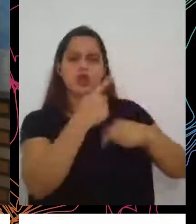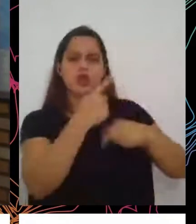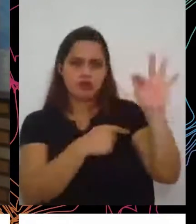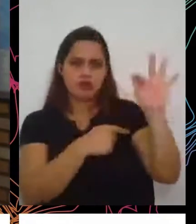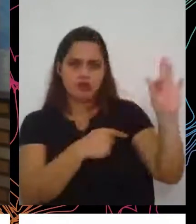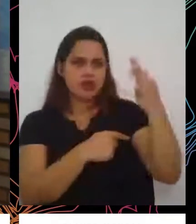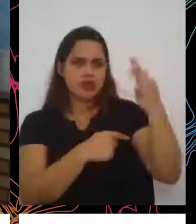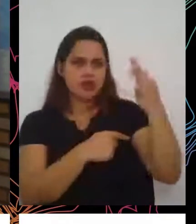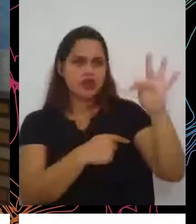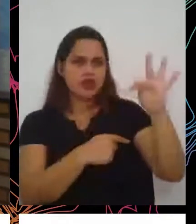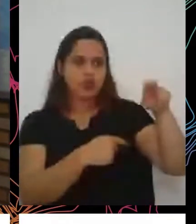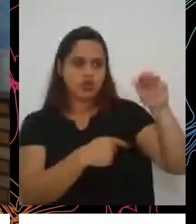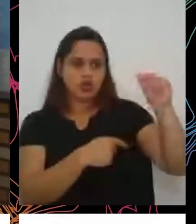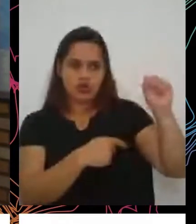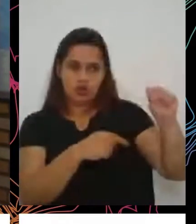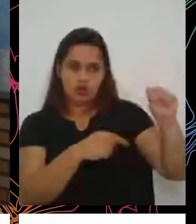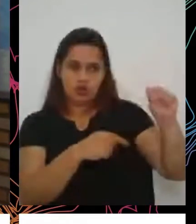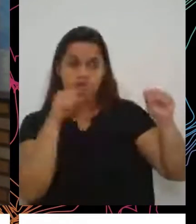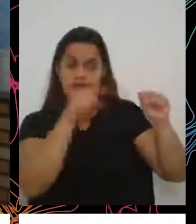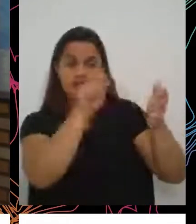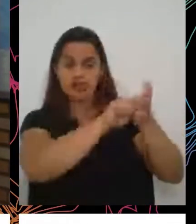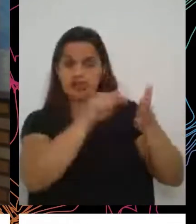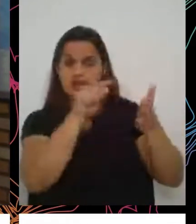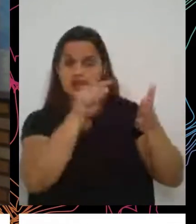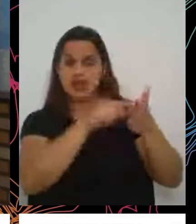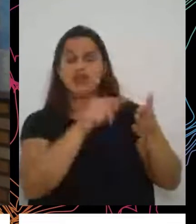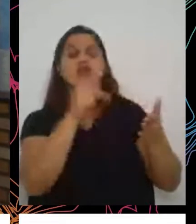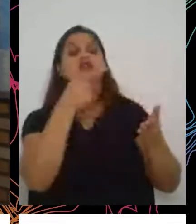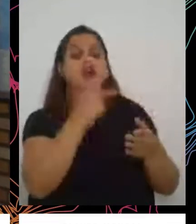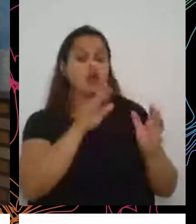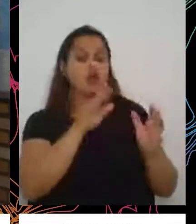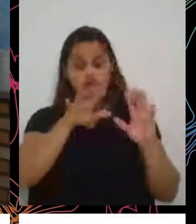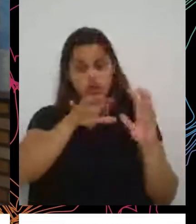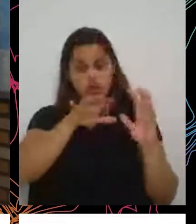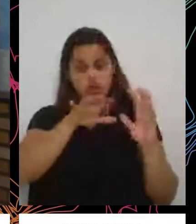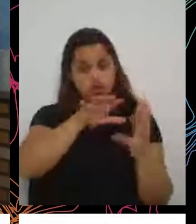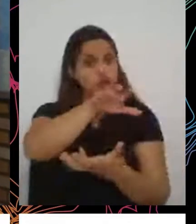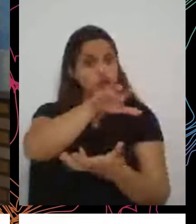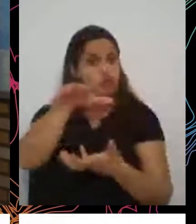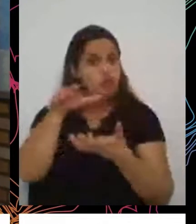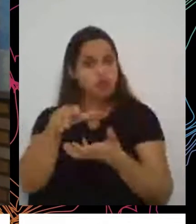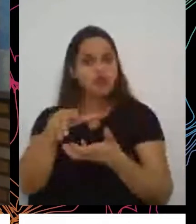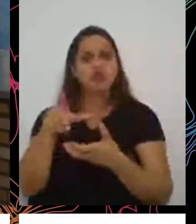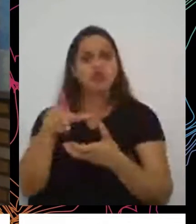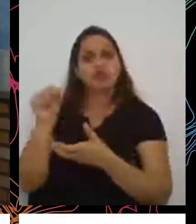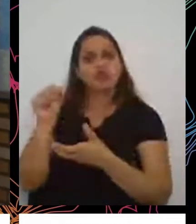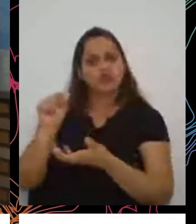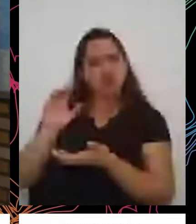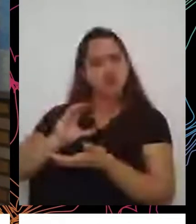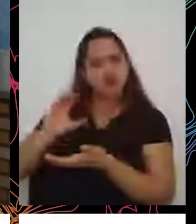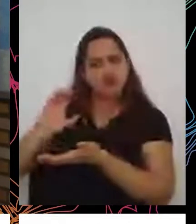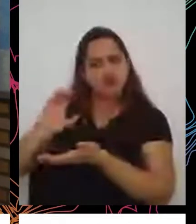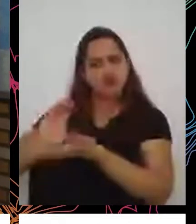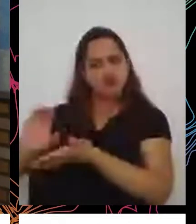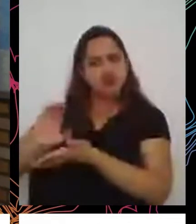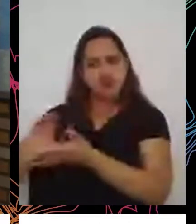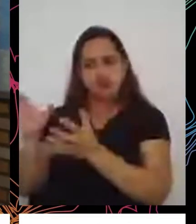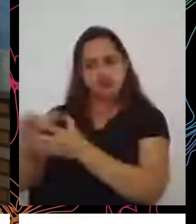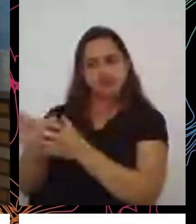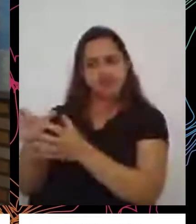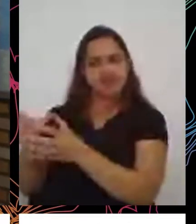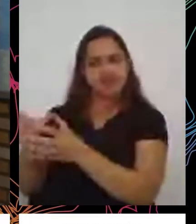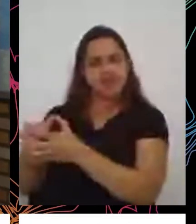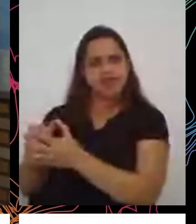trabalhos, ele coloca que o mundo está concentrando renda cada vez mais. Eu tive a oportunidade